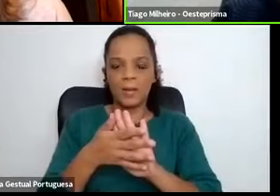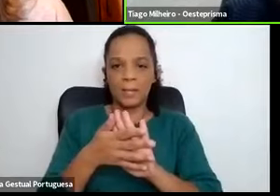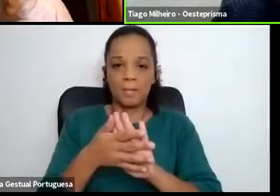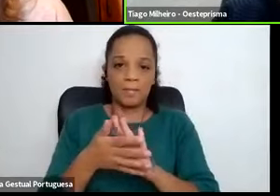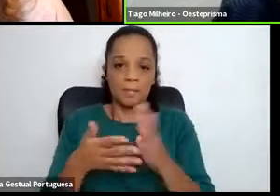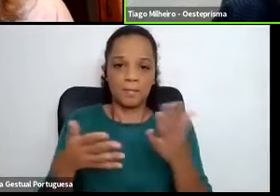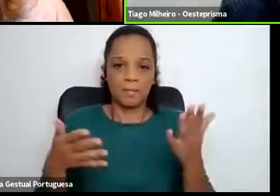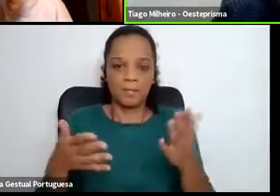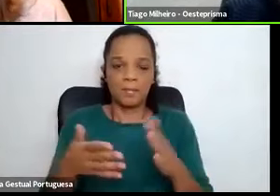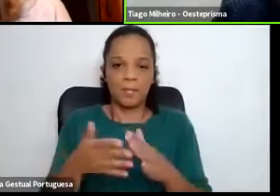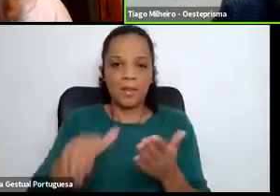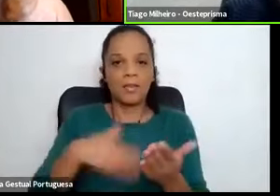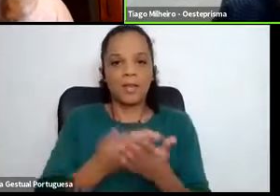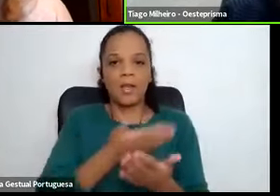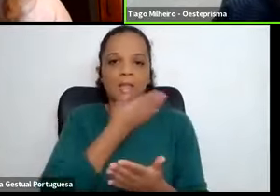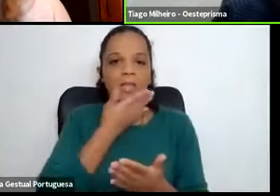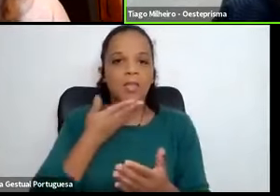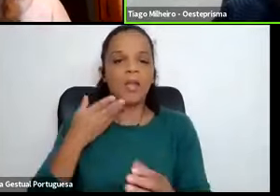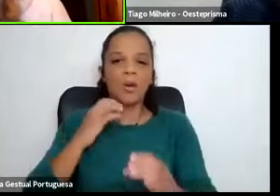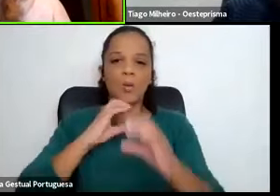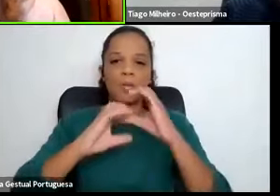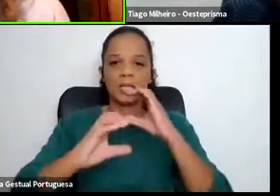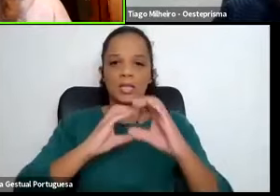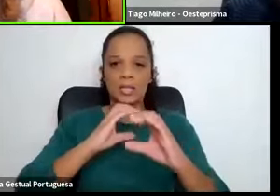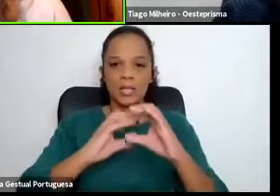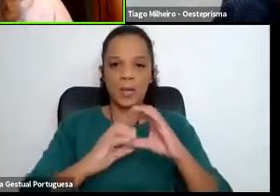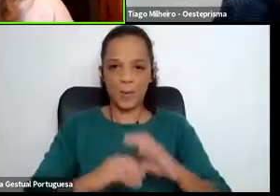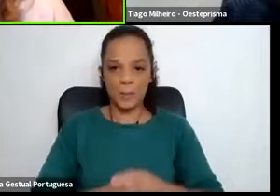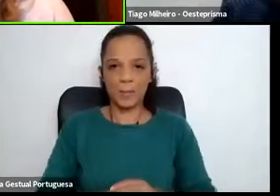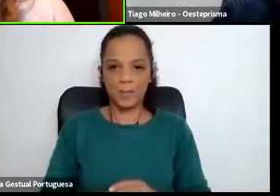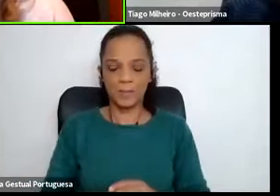para facilitar a comunicação. Pronto.